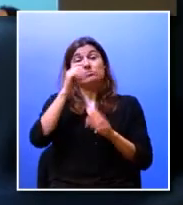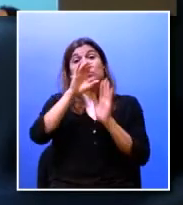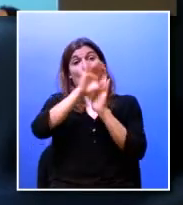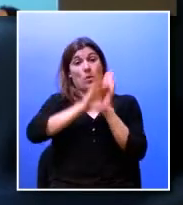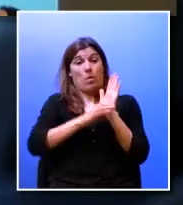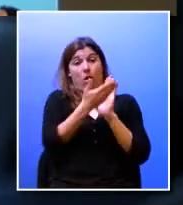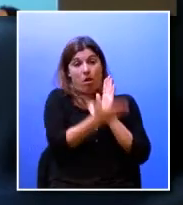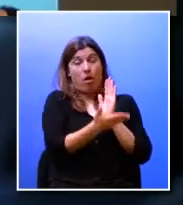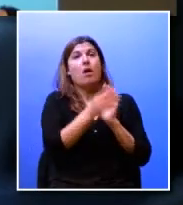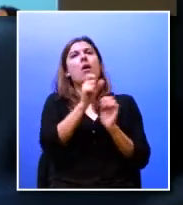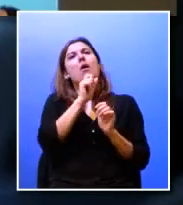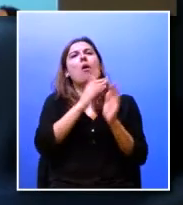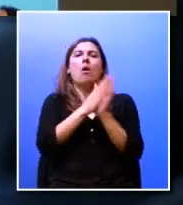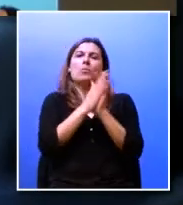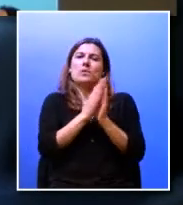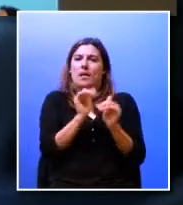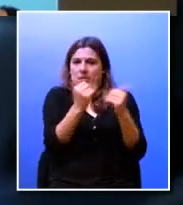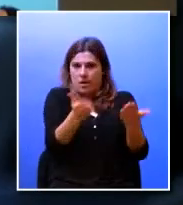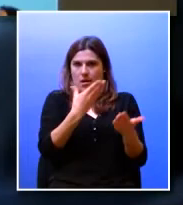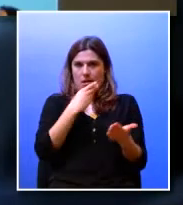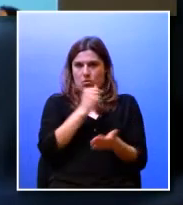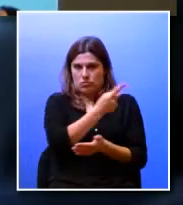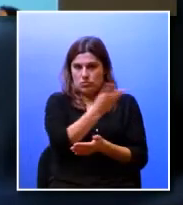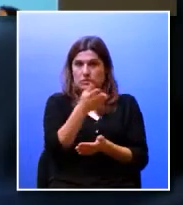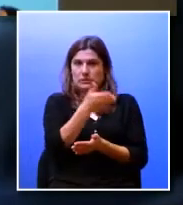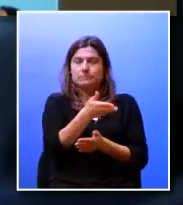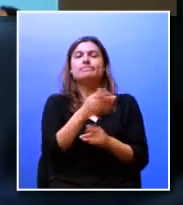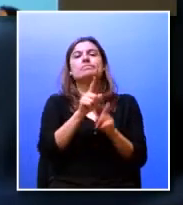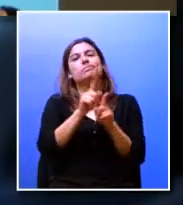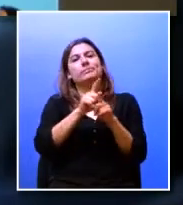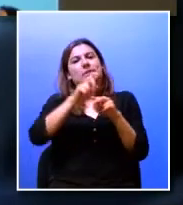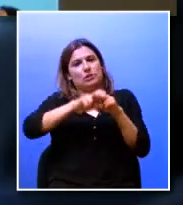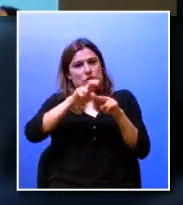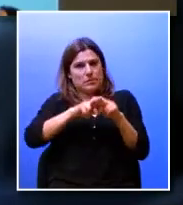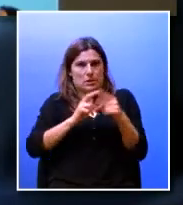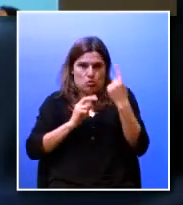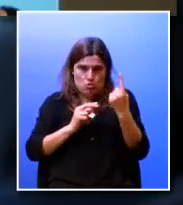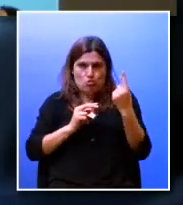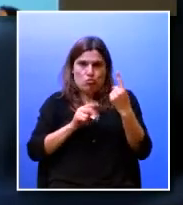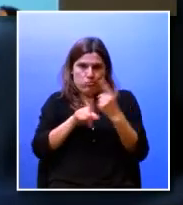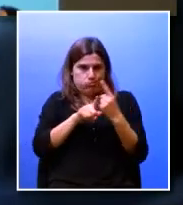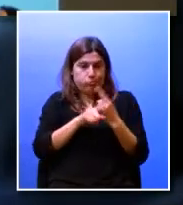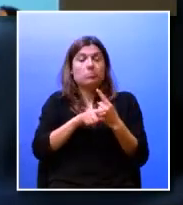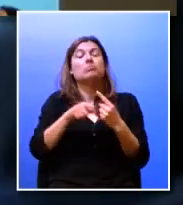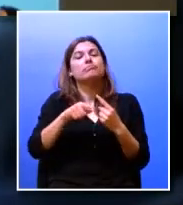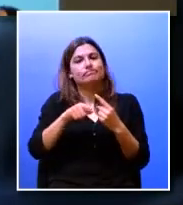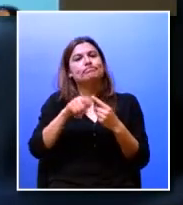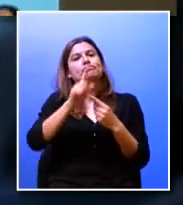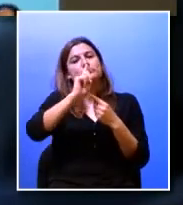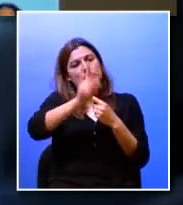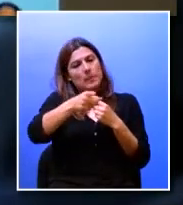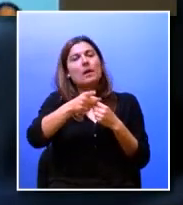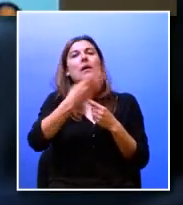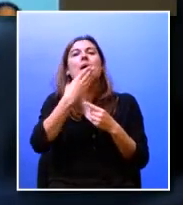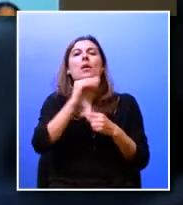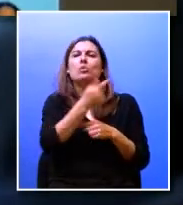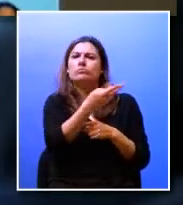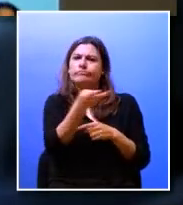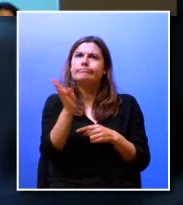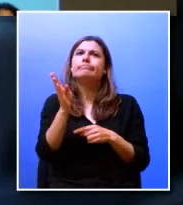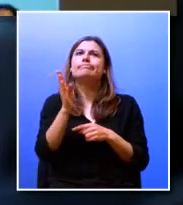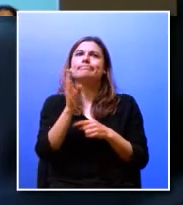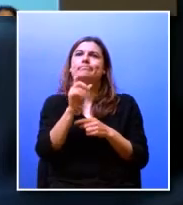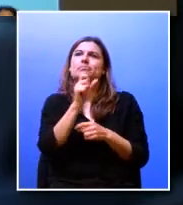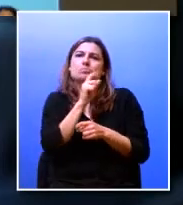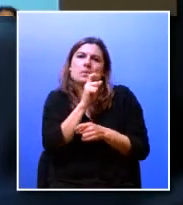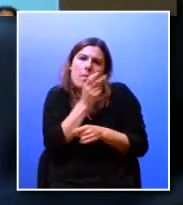é uma digamos é uma unidade curricular portanto é os alunos é-lhes concedida a possibilidade de